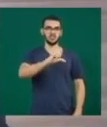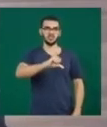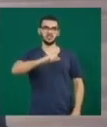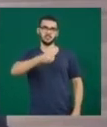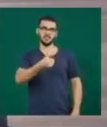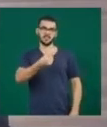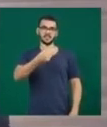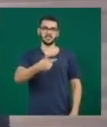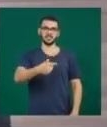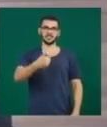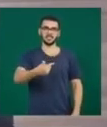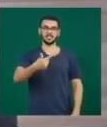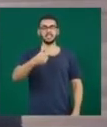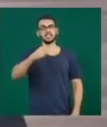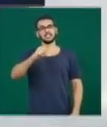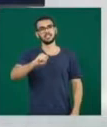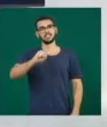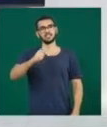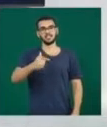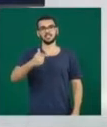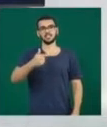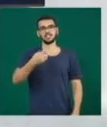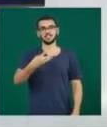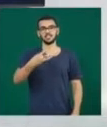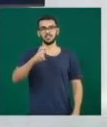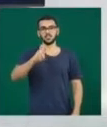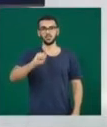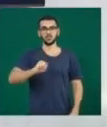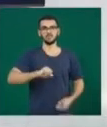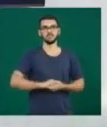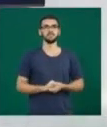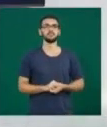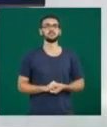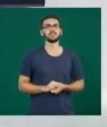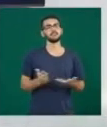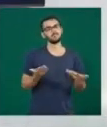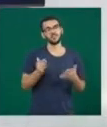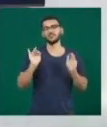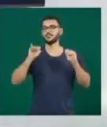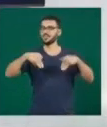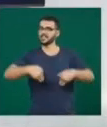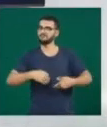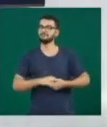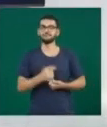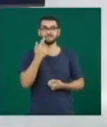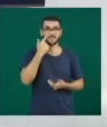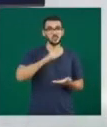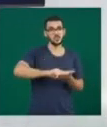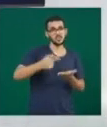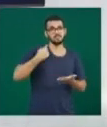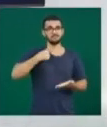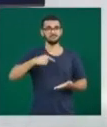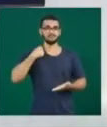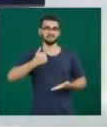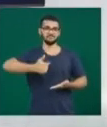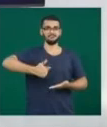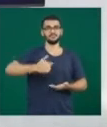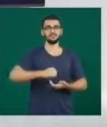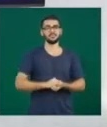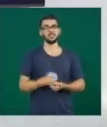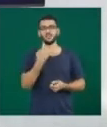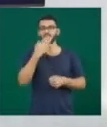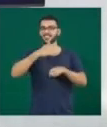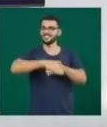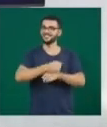-0358. E o TV Notícias de hoje termina aqui. Fique agora com o Jornal Minas, segunda edição. Boa noite para